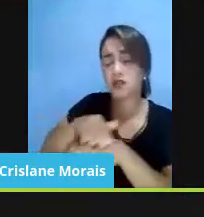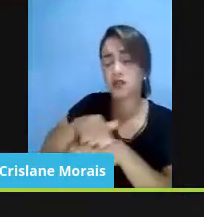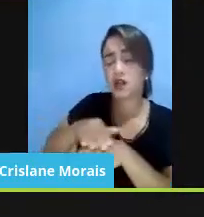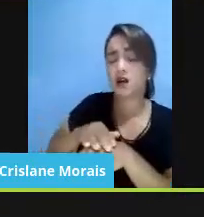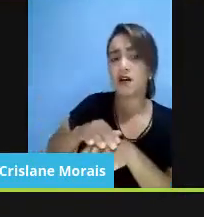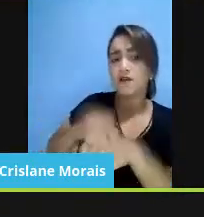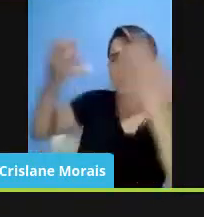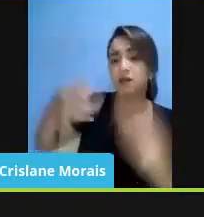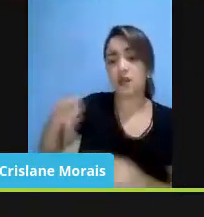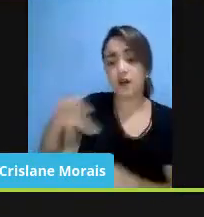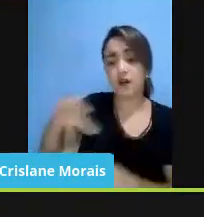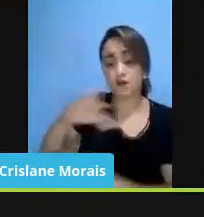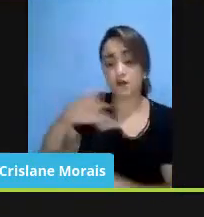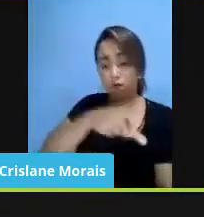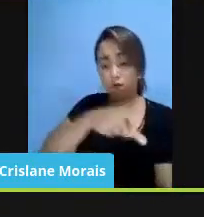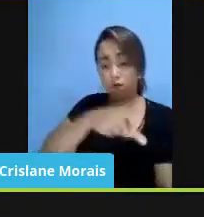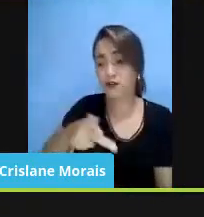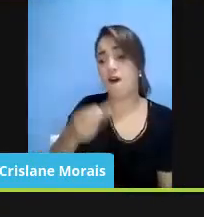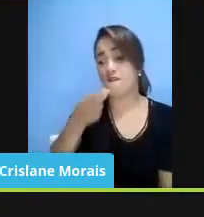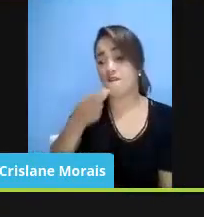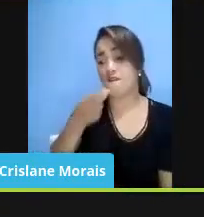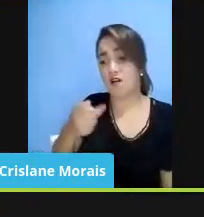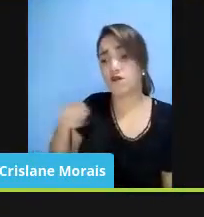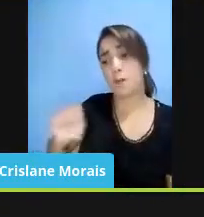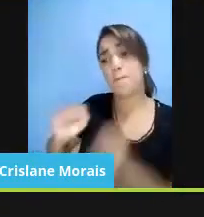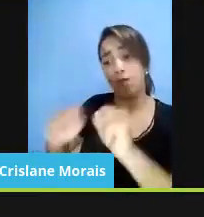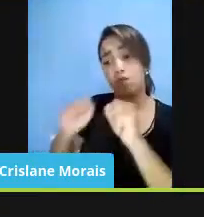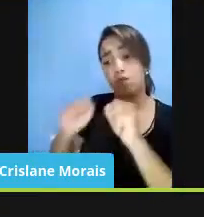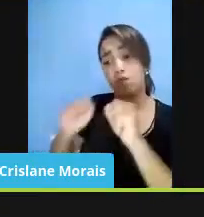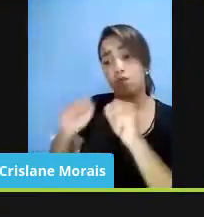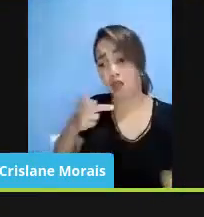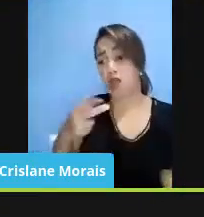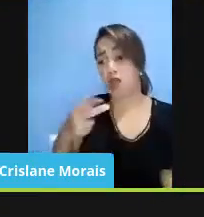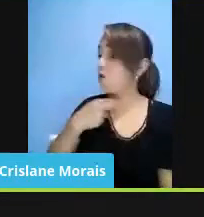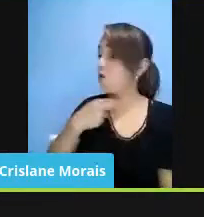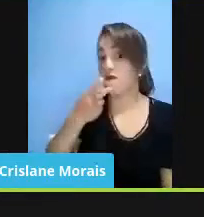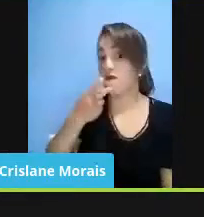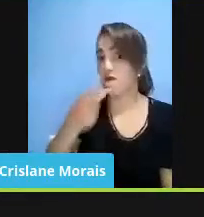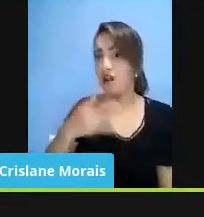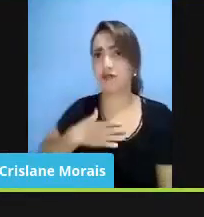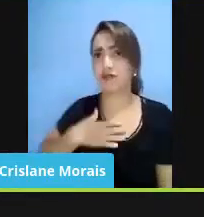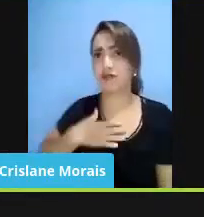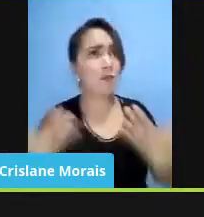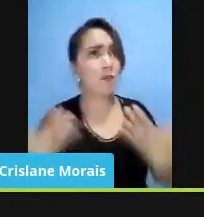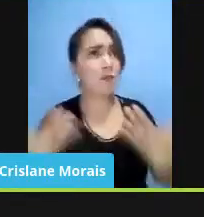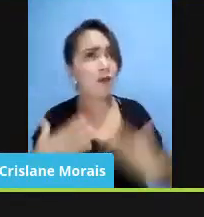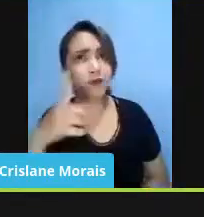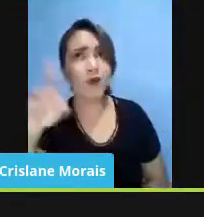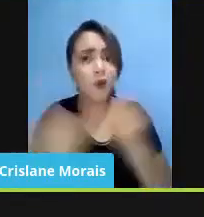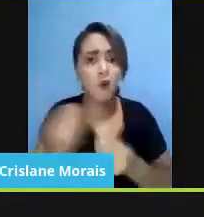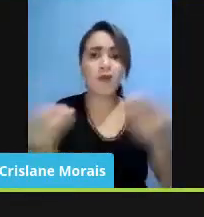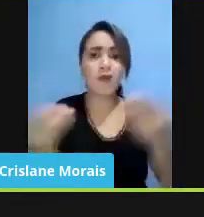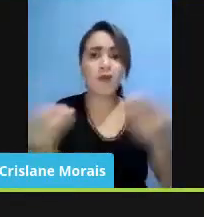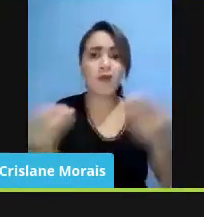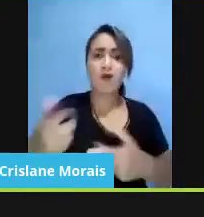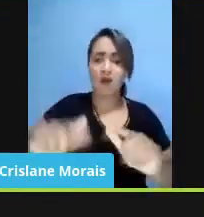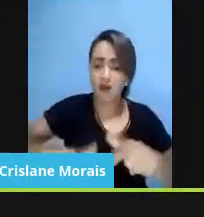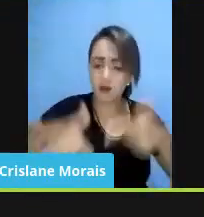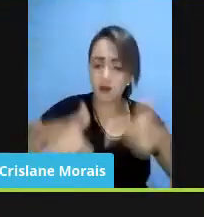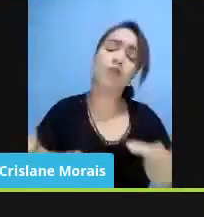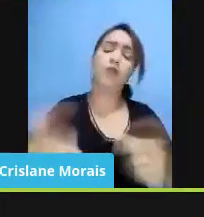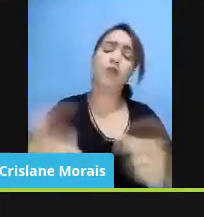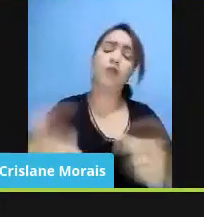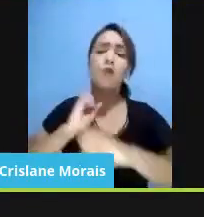não acreditei, eu confesso a vocês que eu pensei, eu falei, se lutou tanto por uma educação de qualidade, por professores